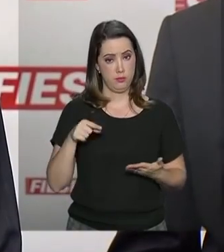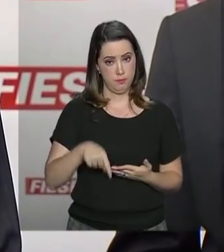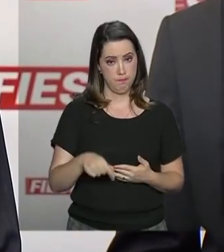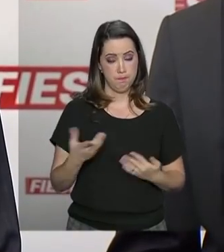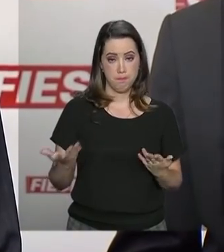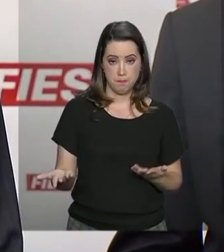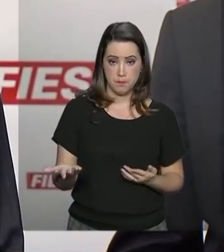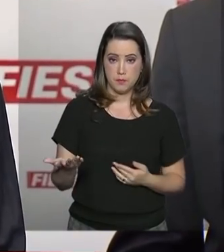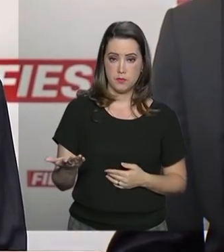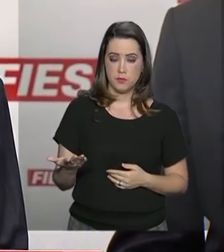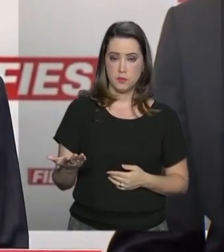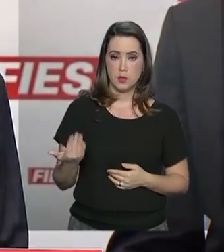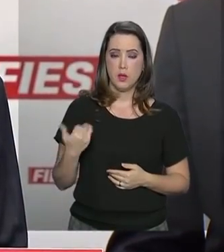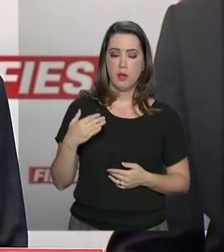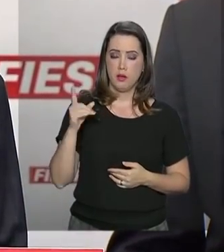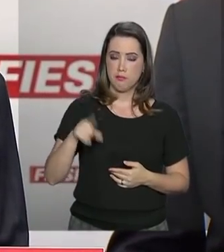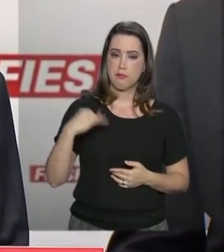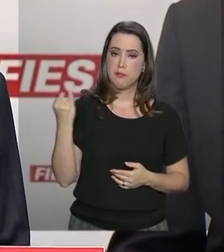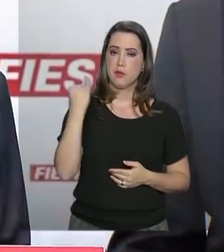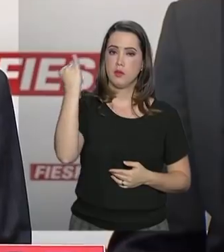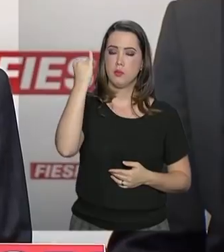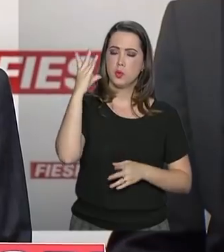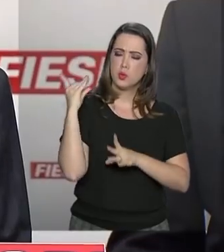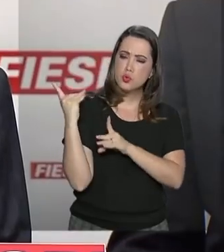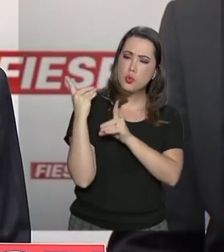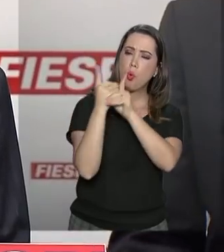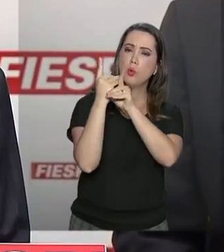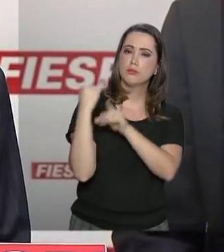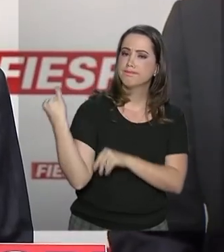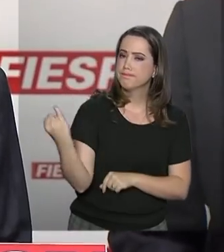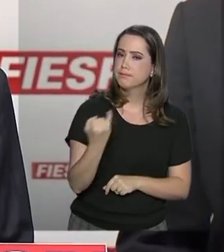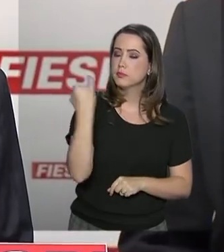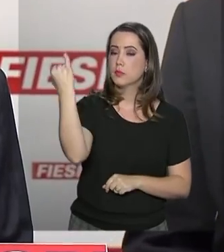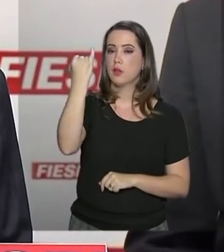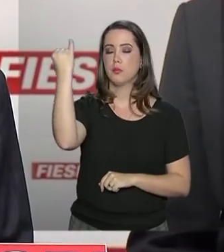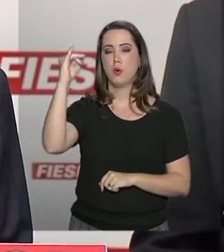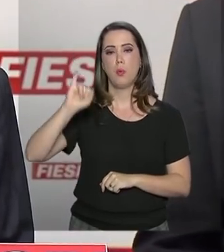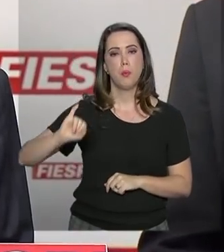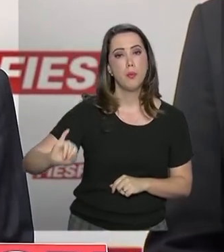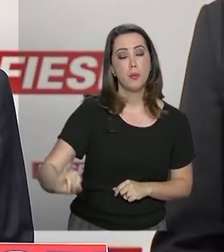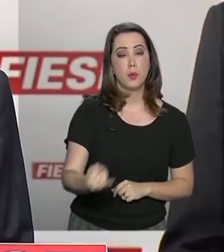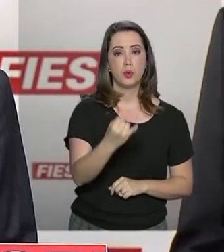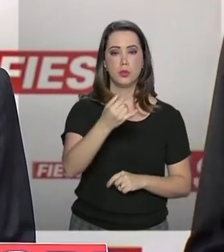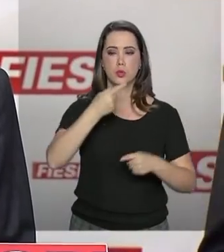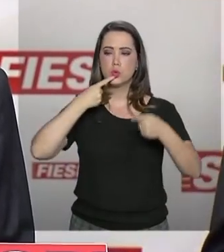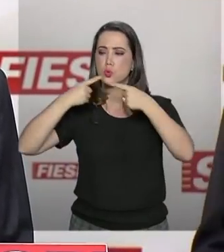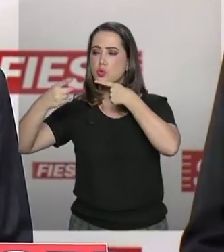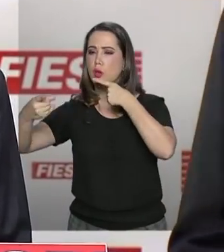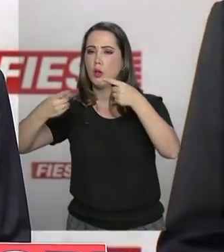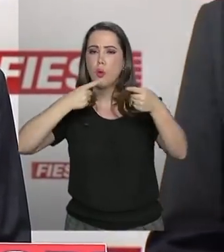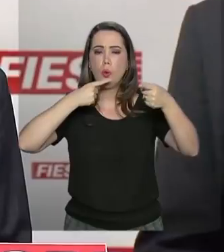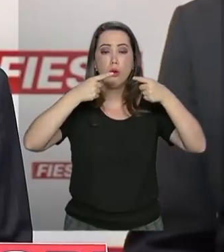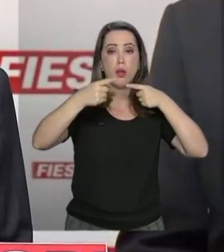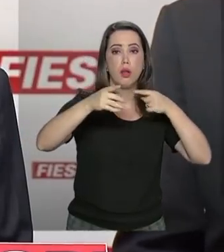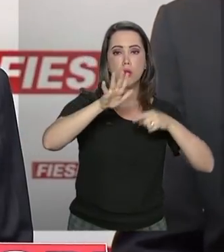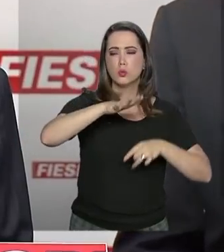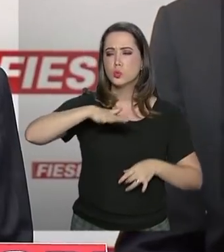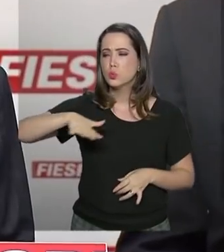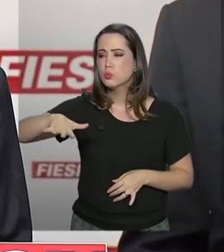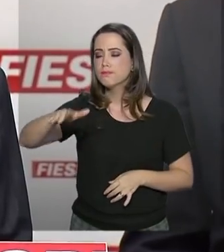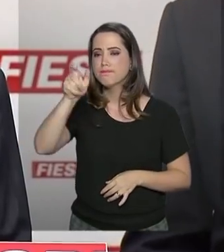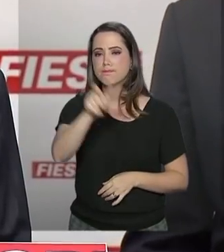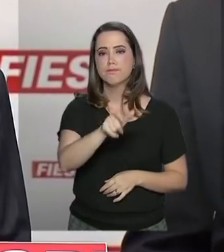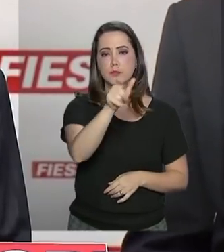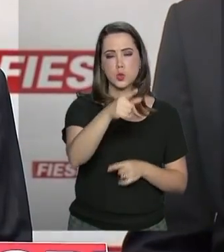É extremamente importante esse encontro, a oportunidade de dialogar com essas pessoas